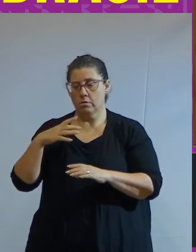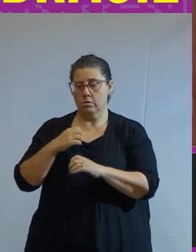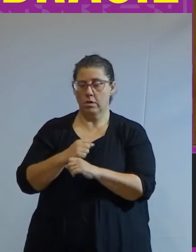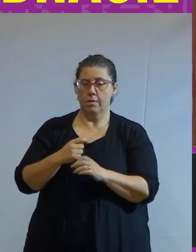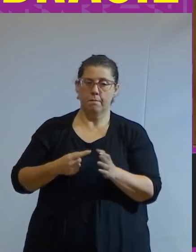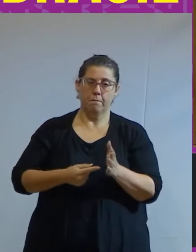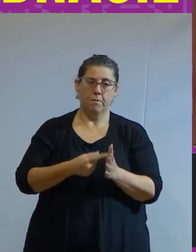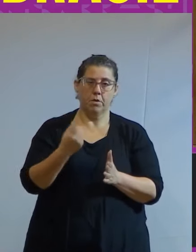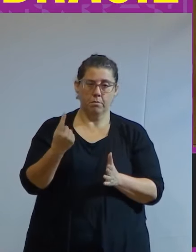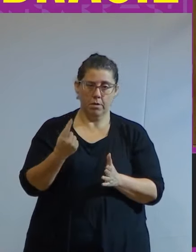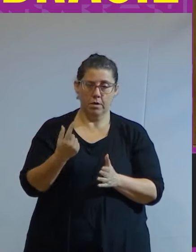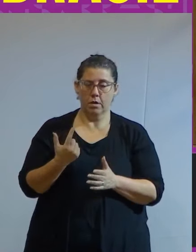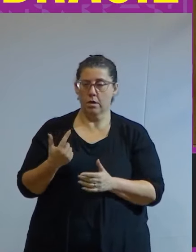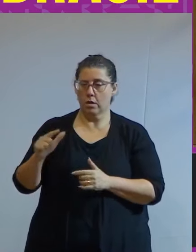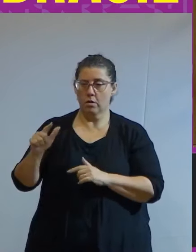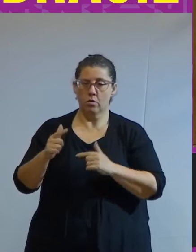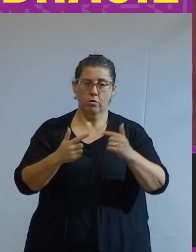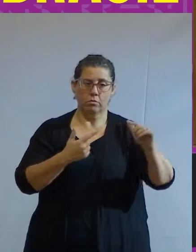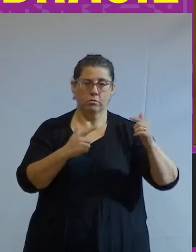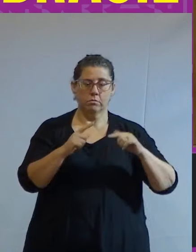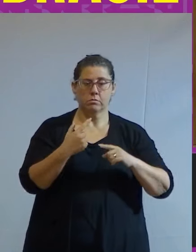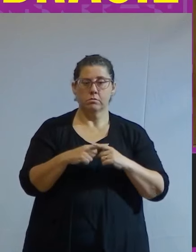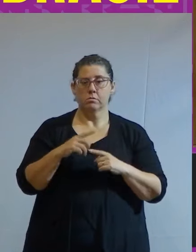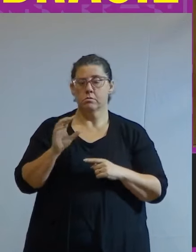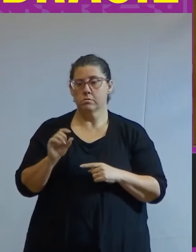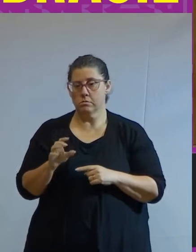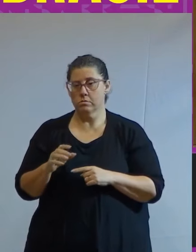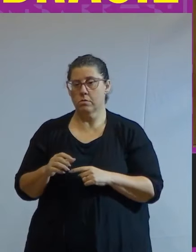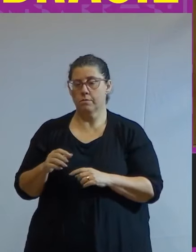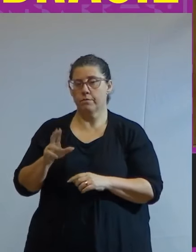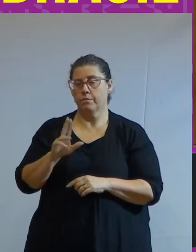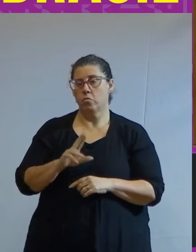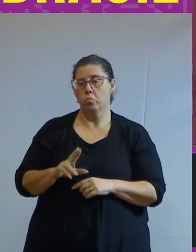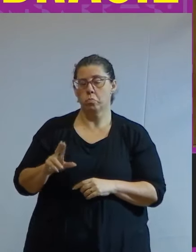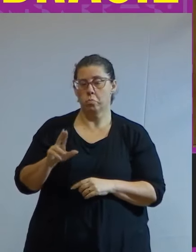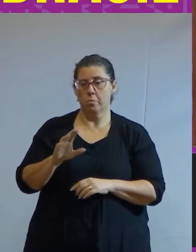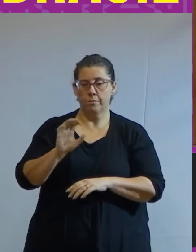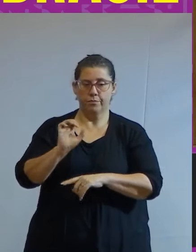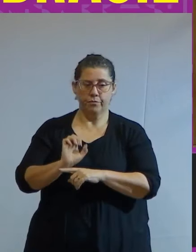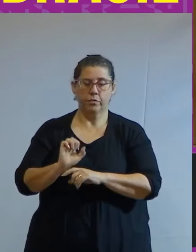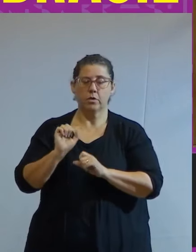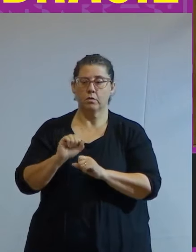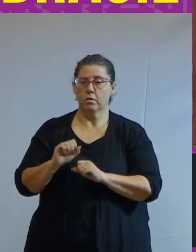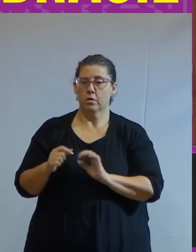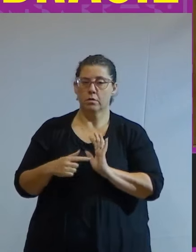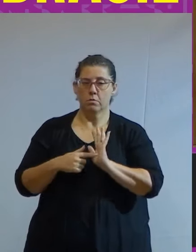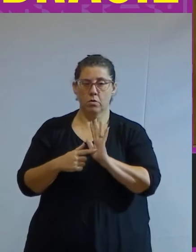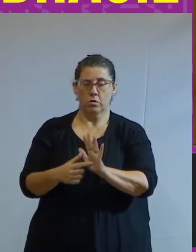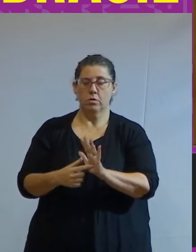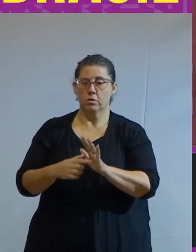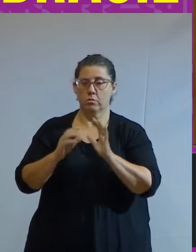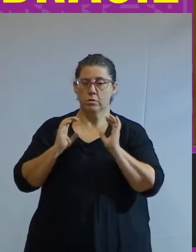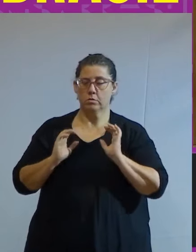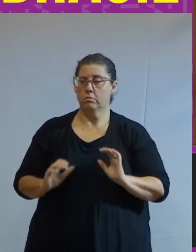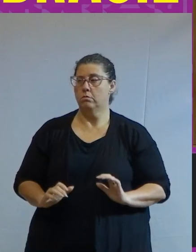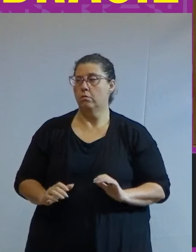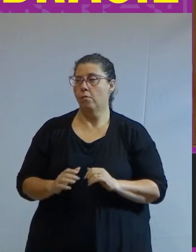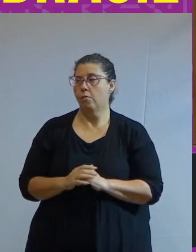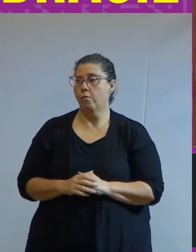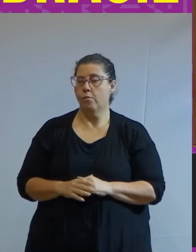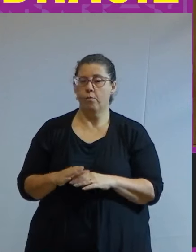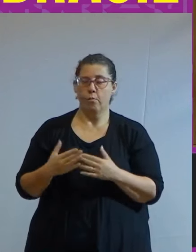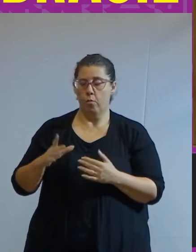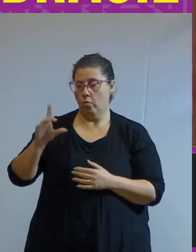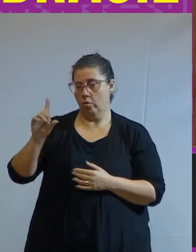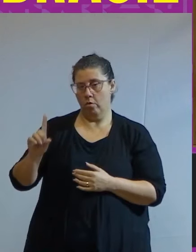primeira em relação aos indivíduos pois é só através do Estado que eles podem ser postos como cidadãos no caso